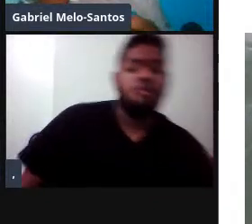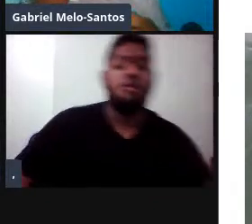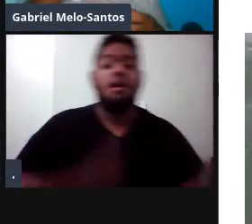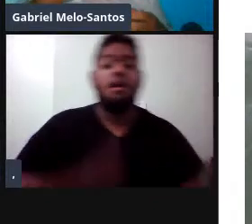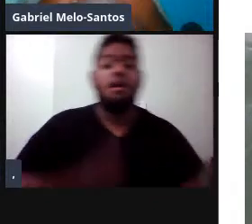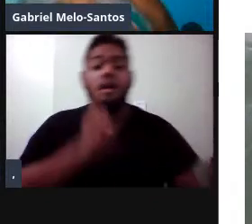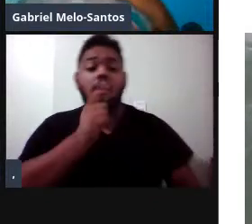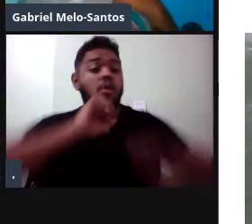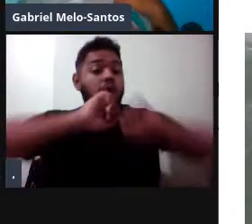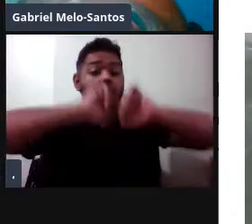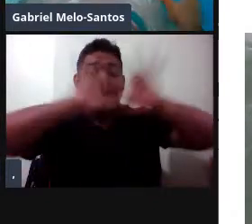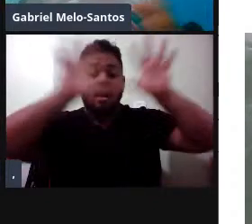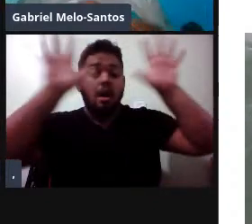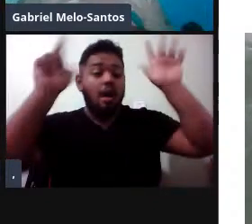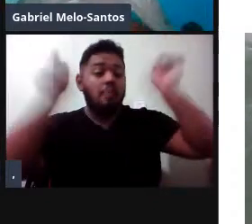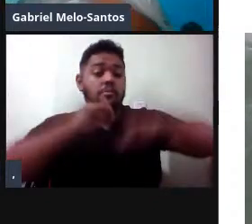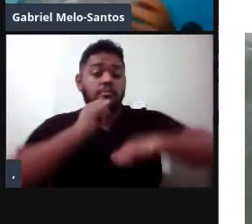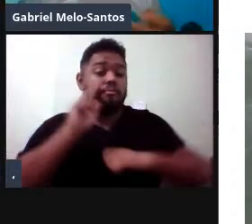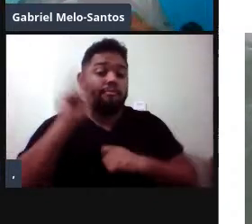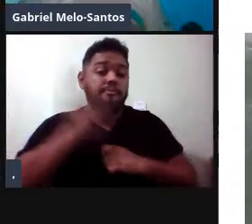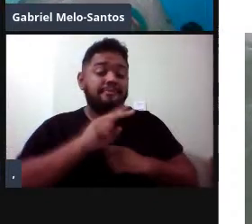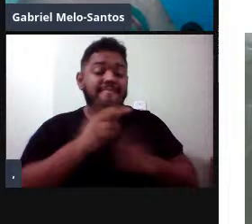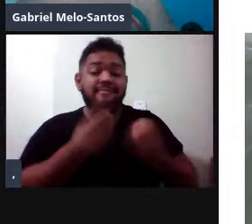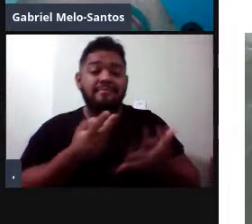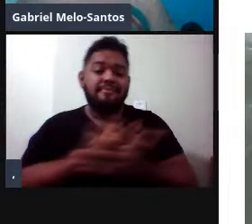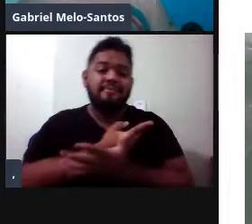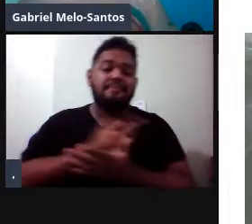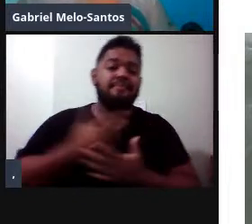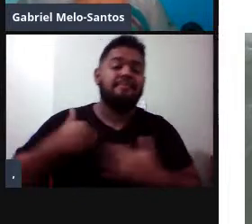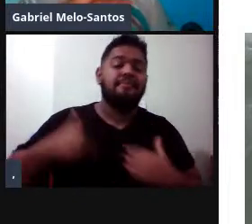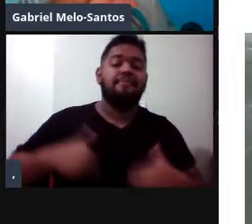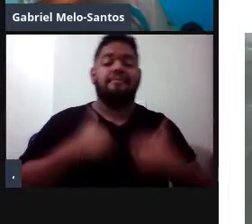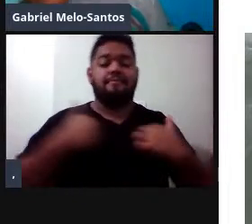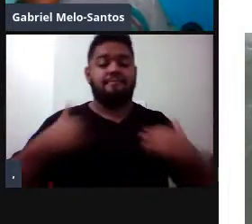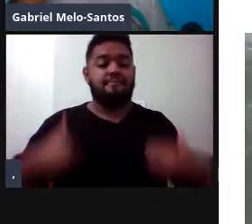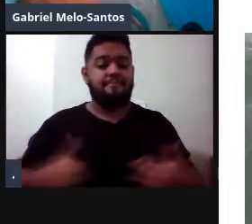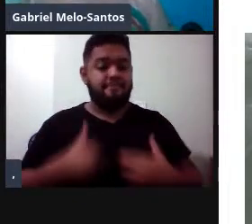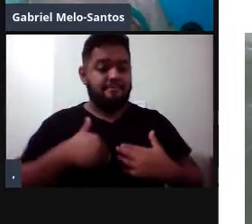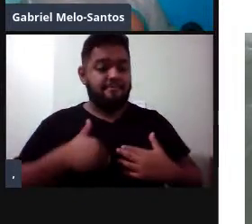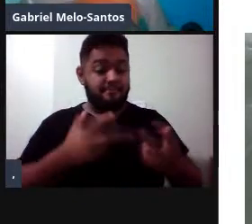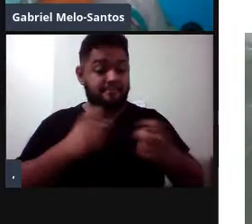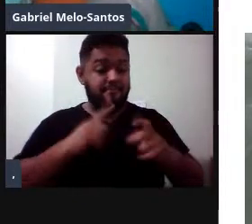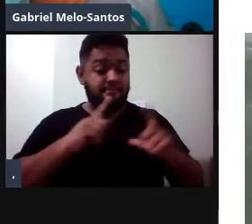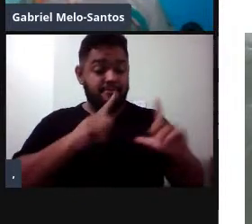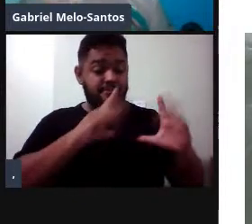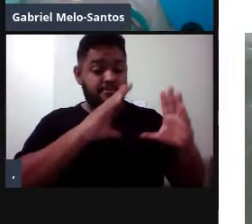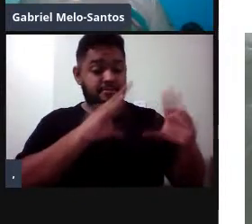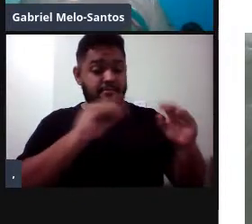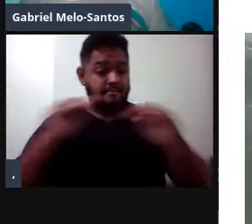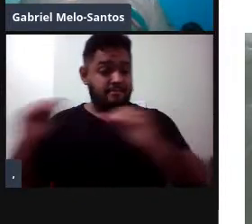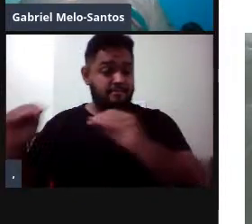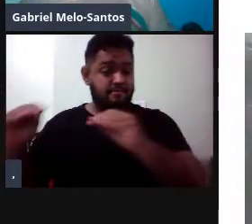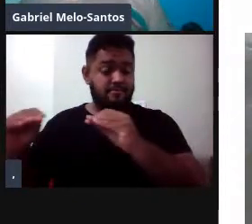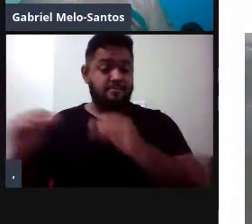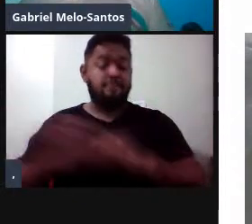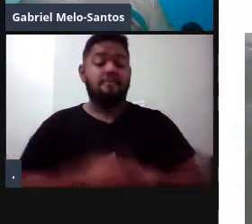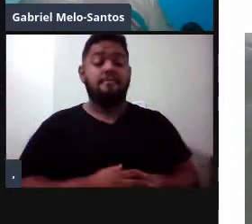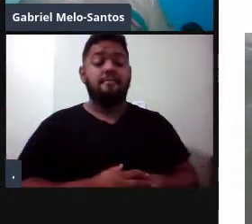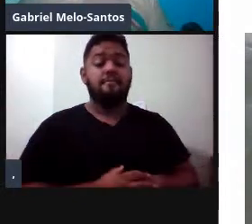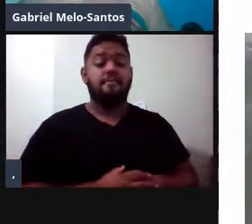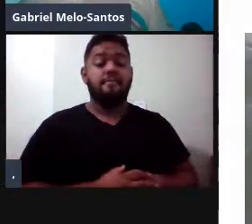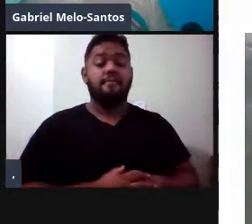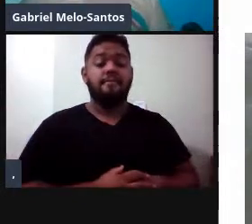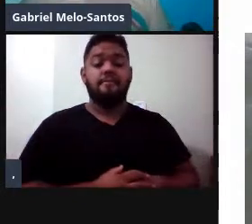animais baseados em suas marcas naturais, né? E aí a gente tem vários identificados, mais além desses daí, né? A tem